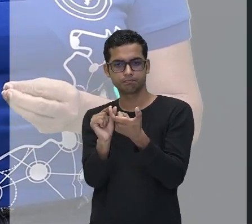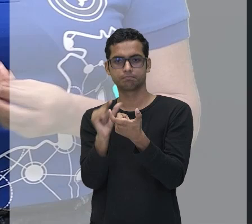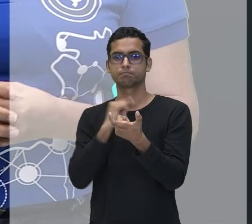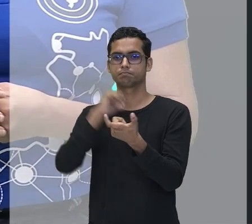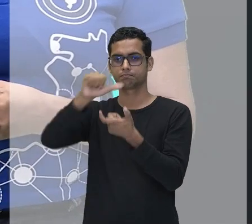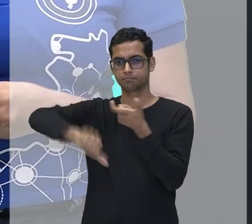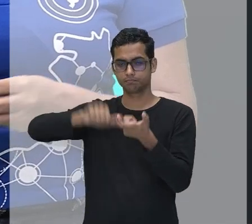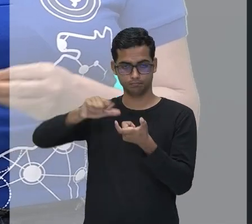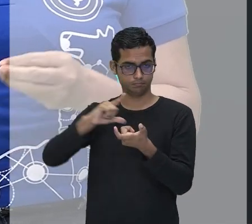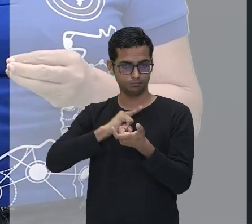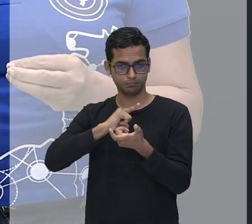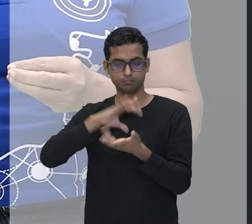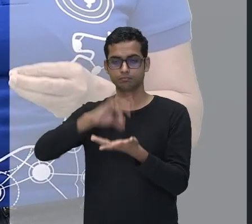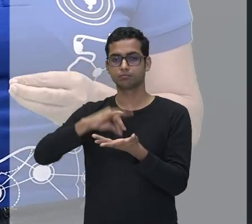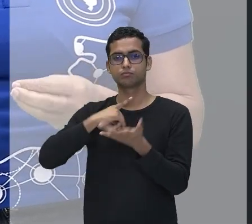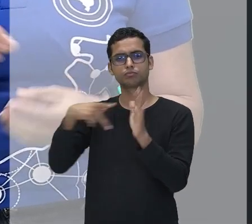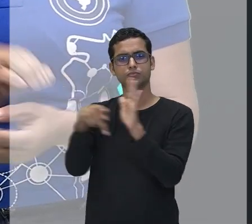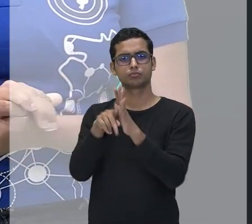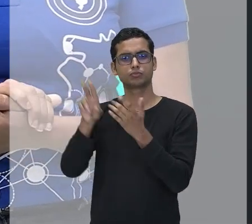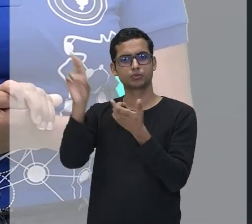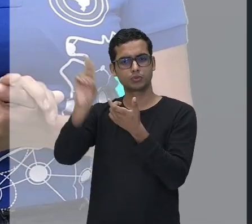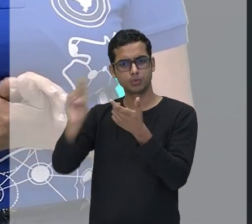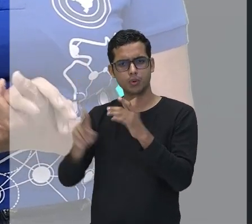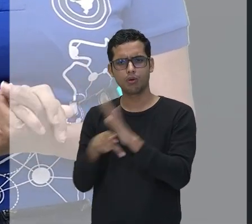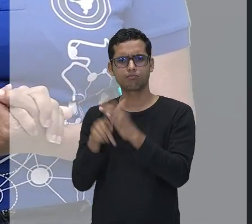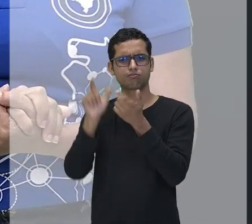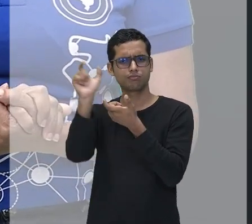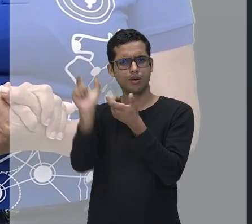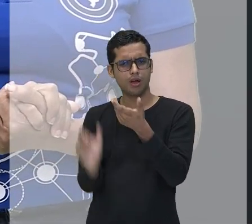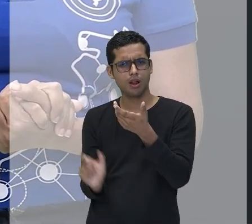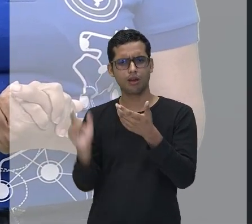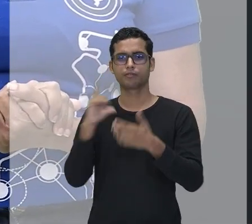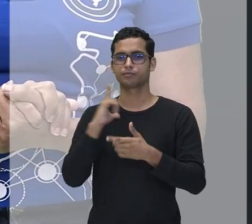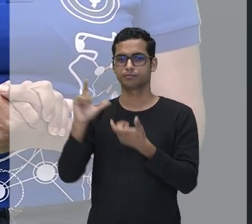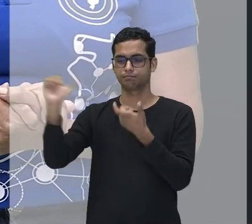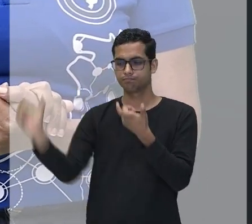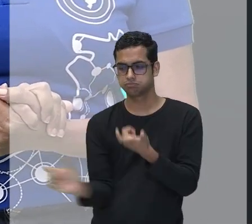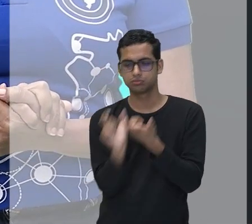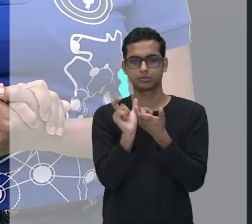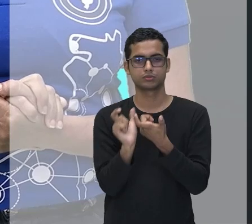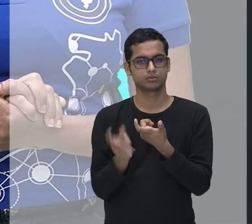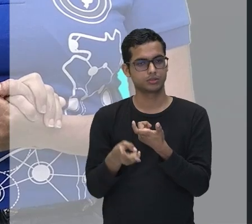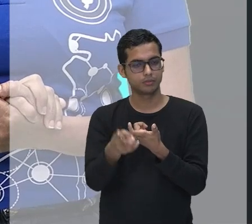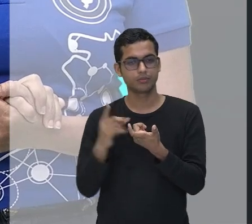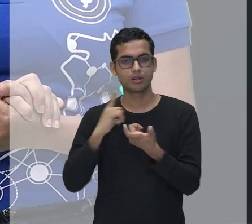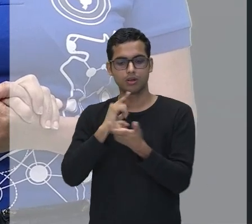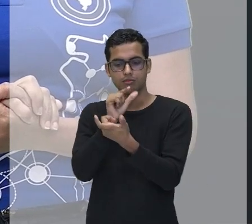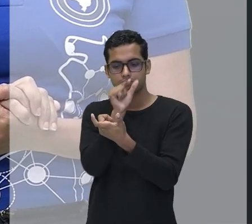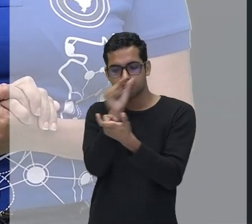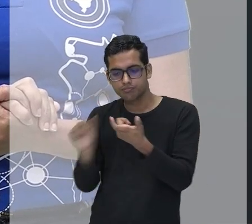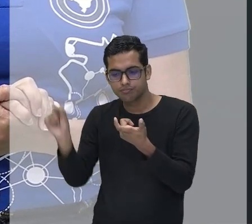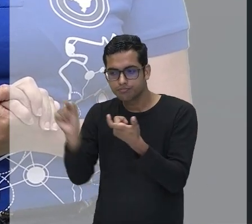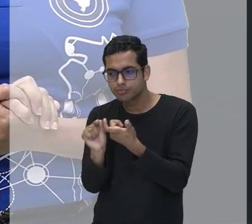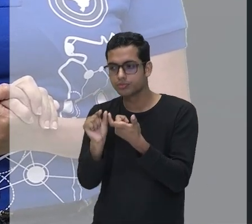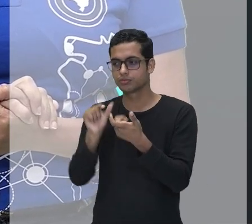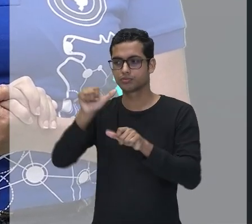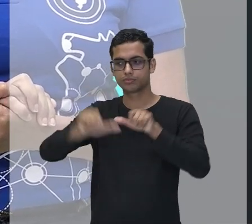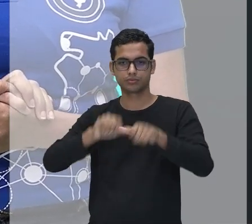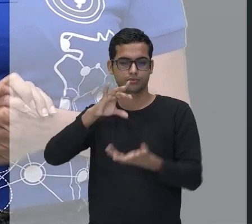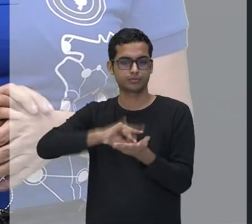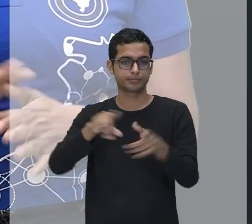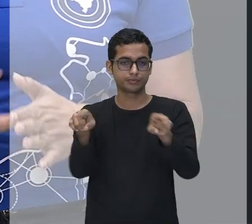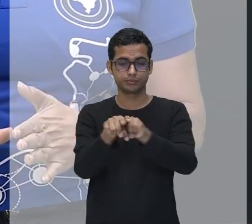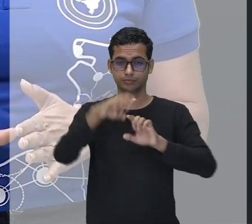desses nomes que irão acompanhá-lo. E em regra geral, o que é que